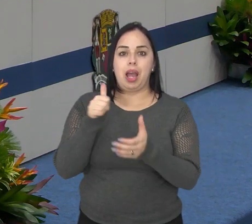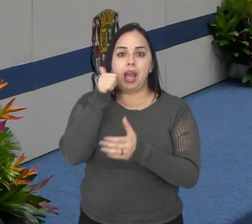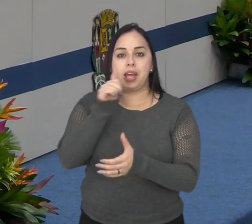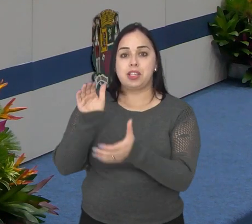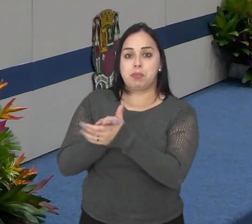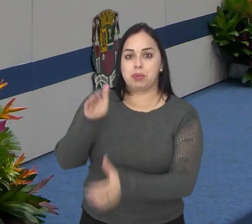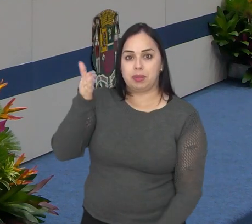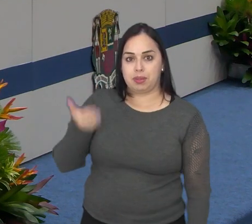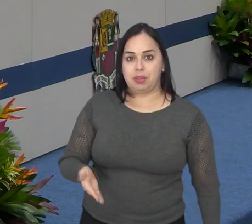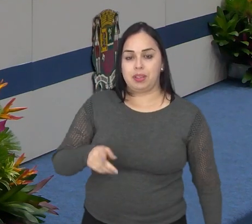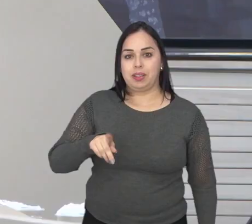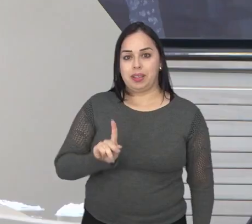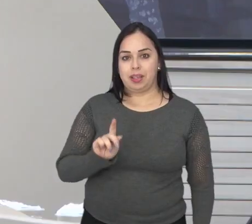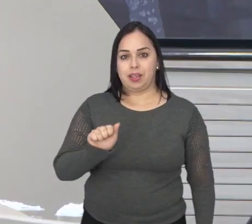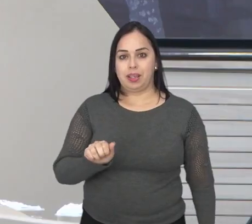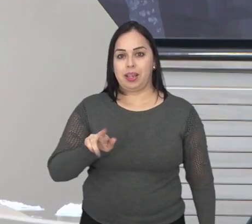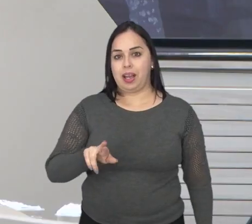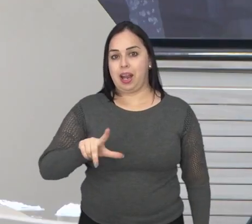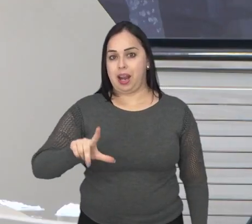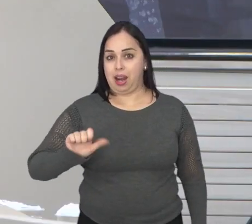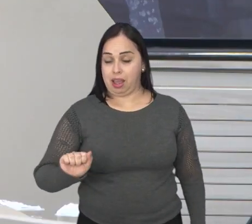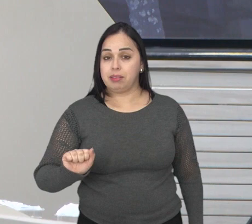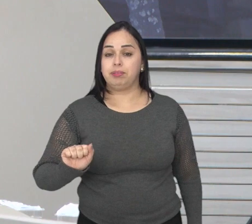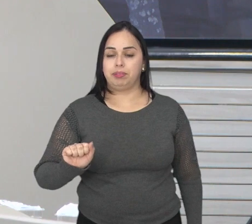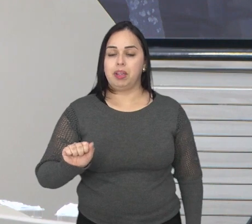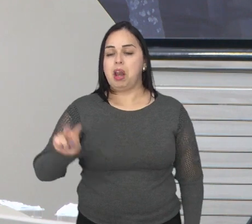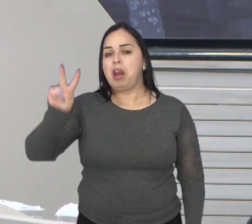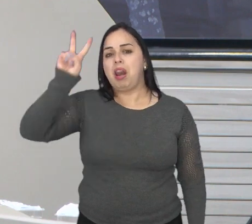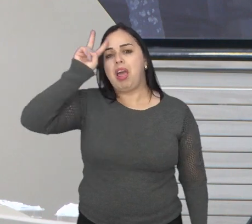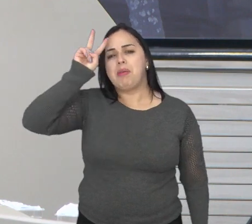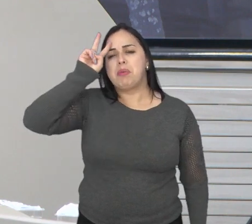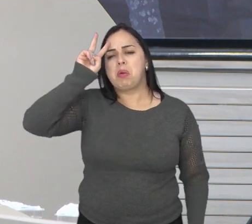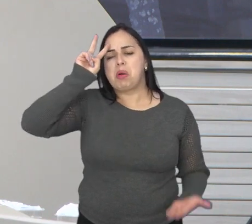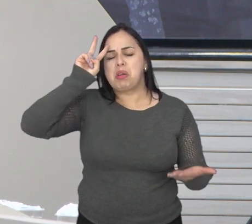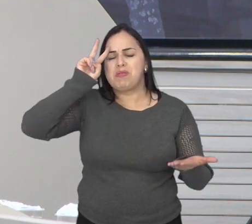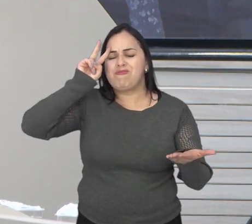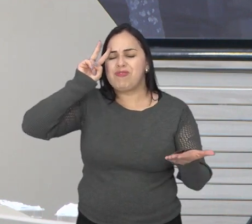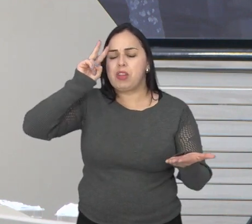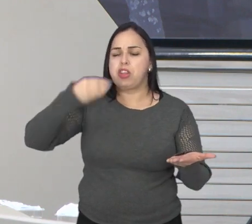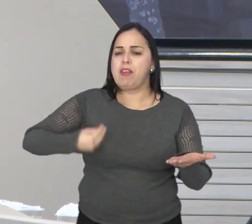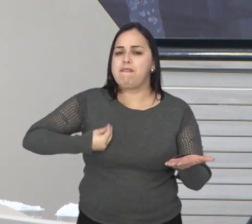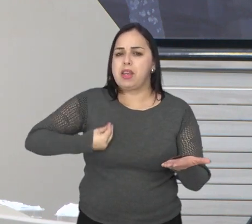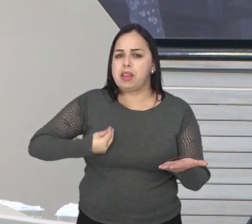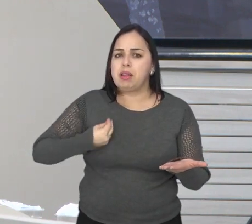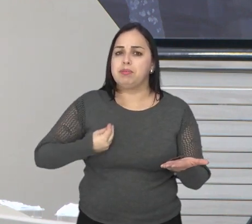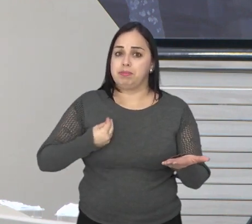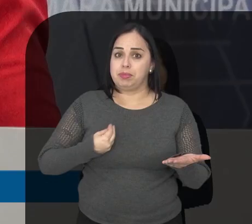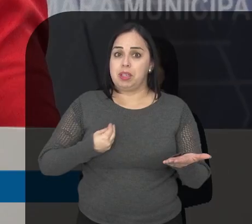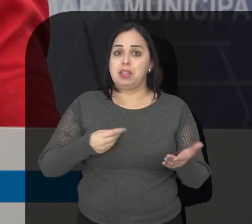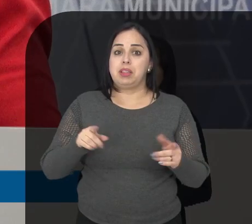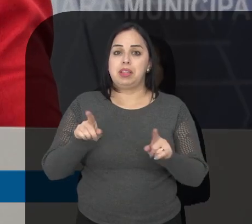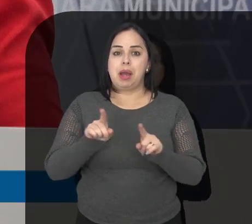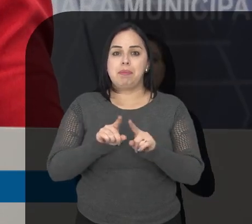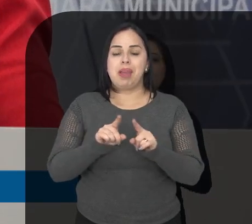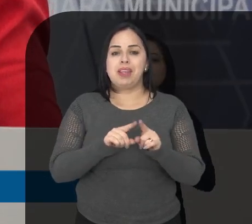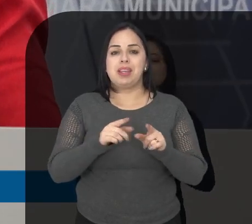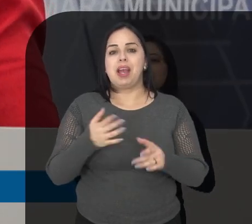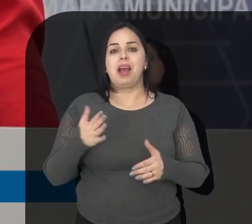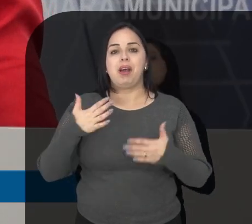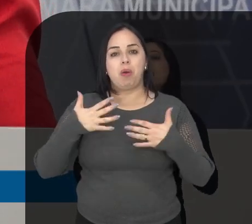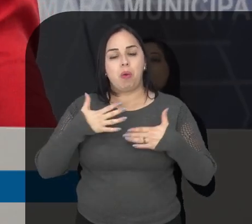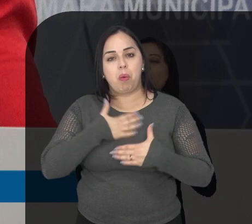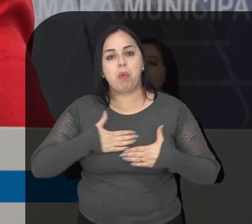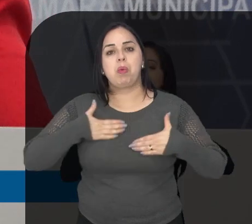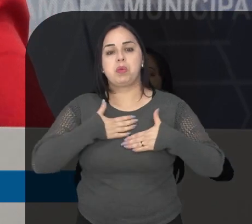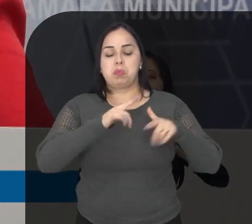esposa de Antônio Calixto, Carla de Abreu Vasconcelos, lembrou a história de vida do pastor e celebrou o